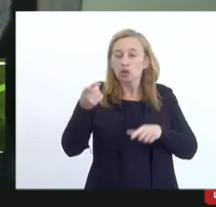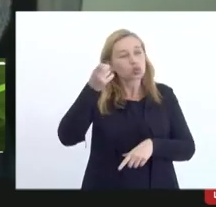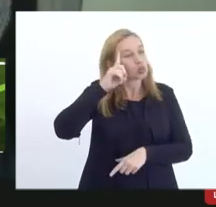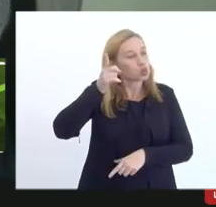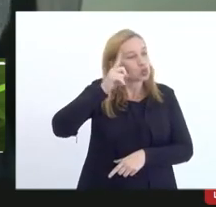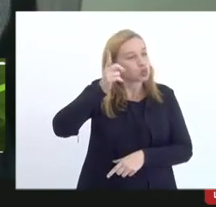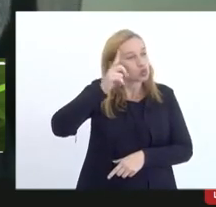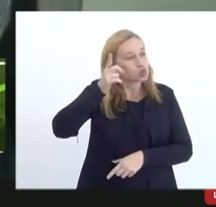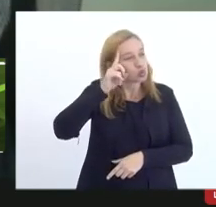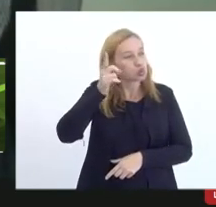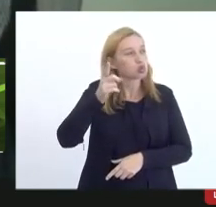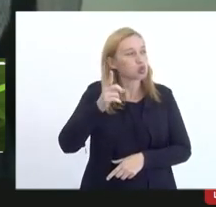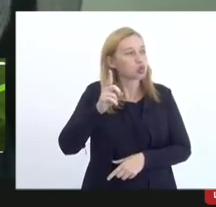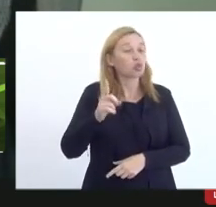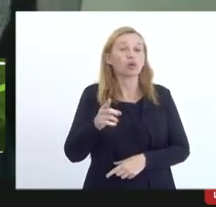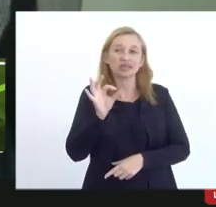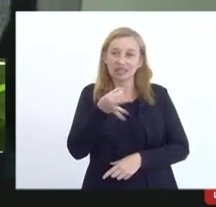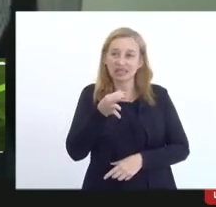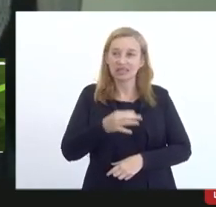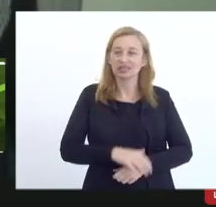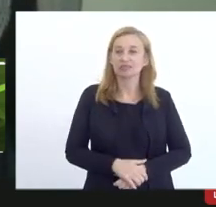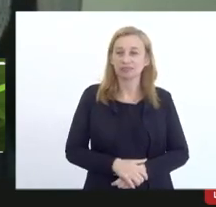dias com essa certeza.